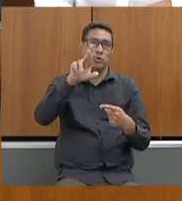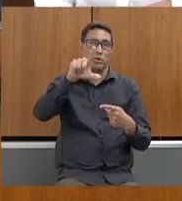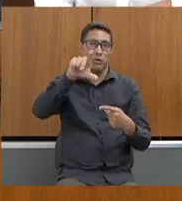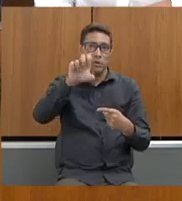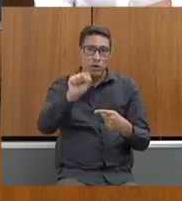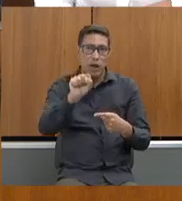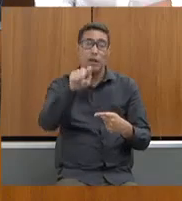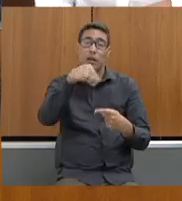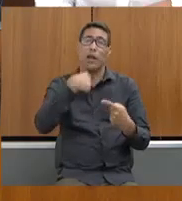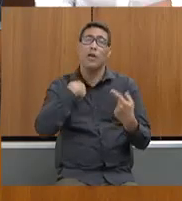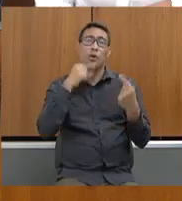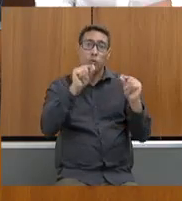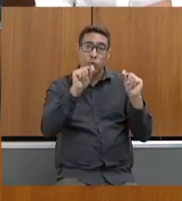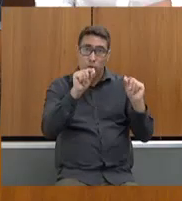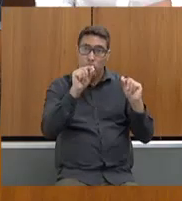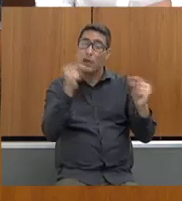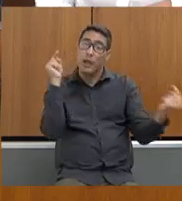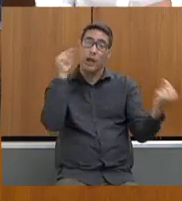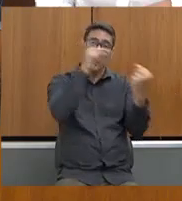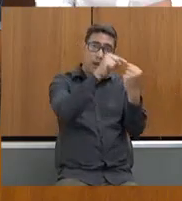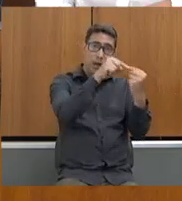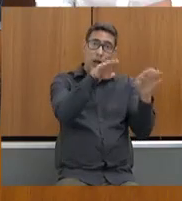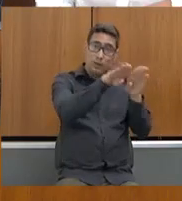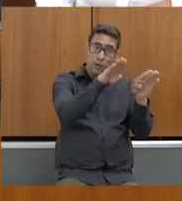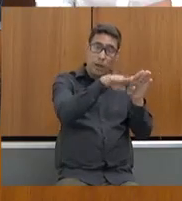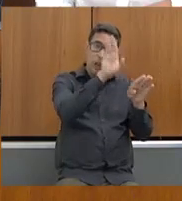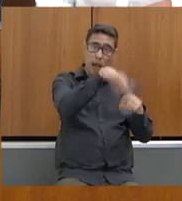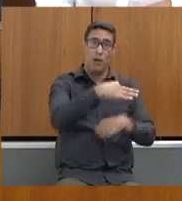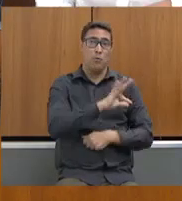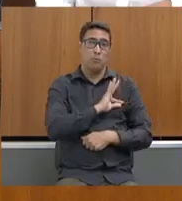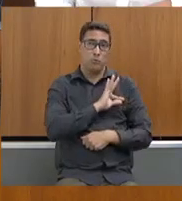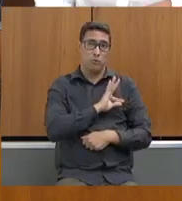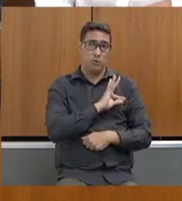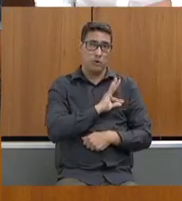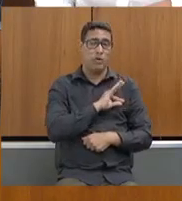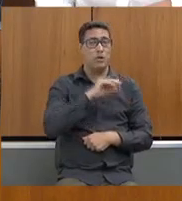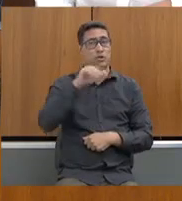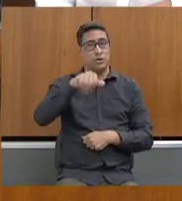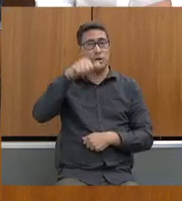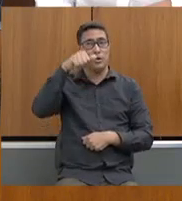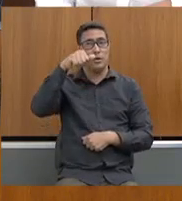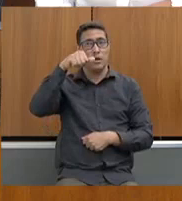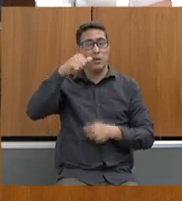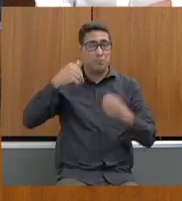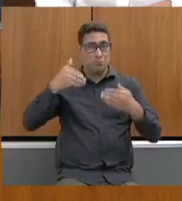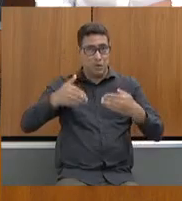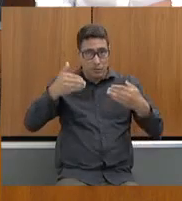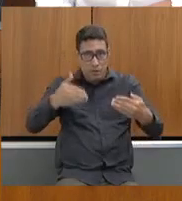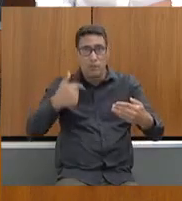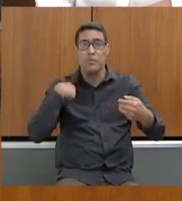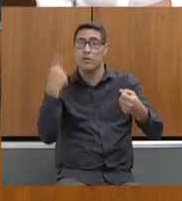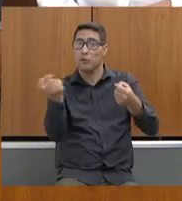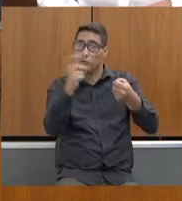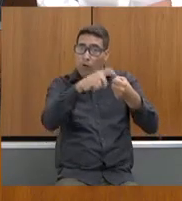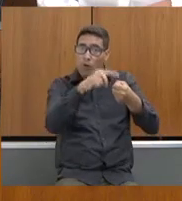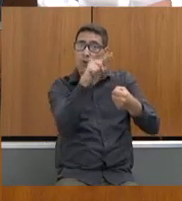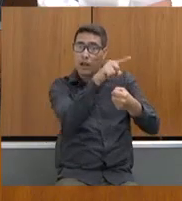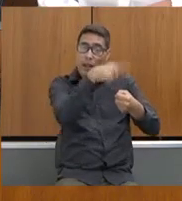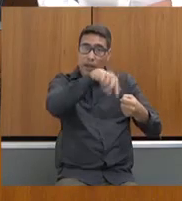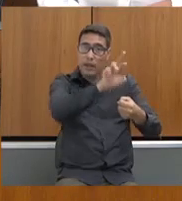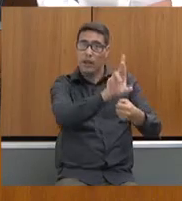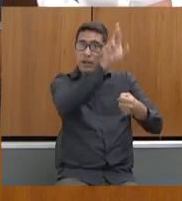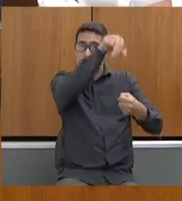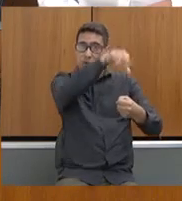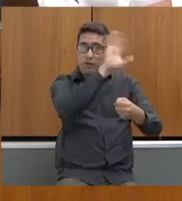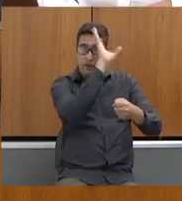que, como ele é servidor da Polícia de Meio Ambiente, eu deveria retornar com o servidor para lá e lá no órgão de origem deveria abrir.